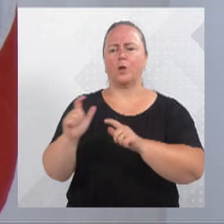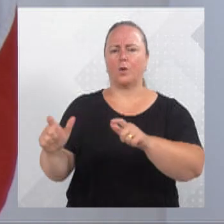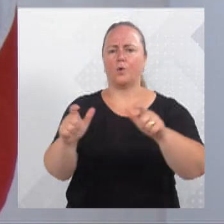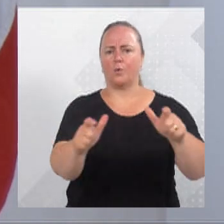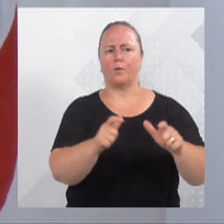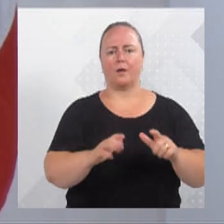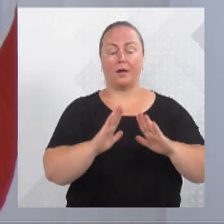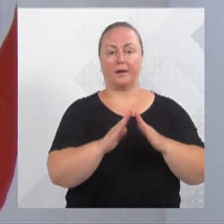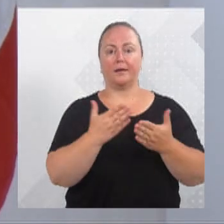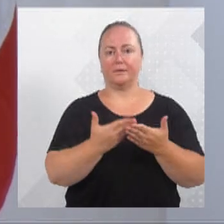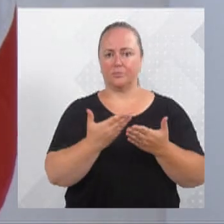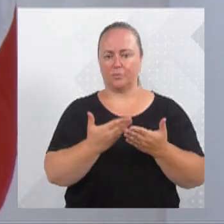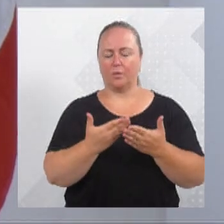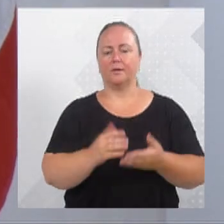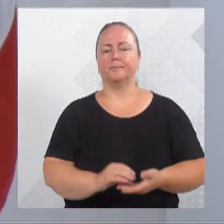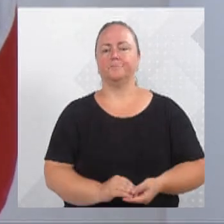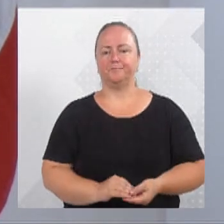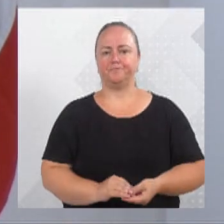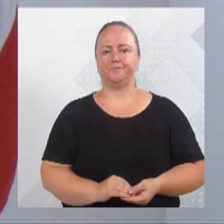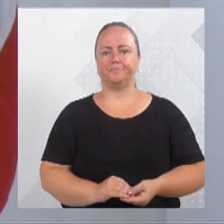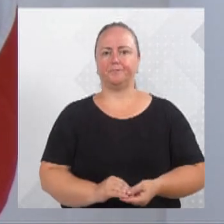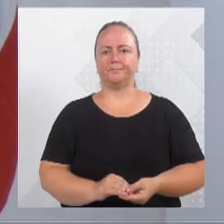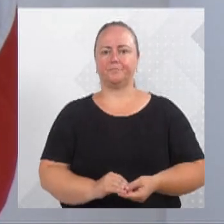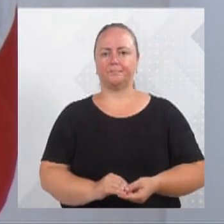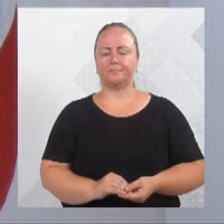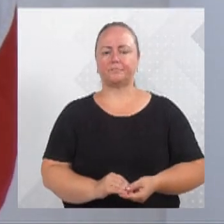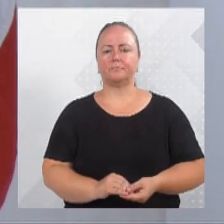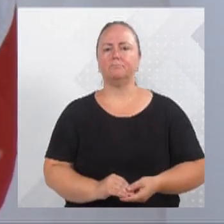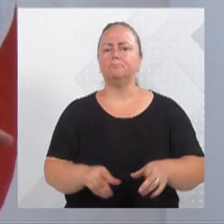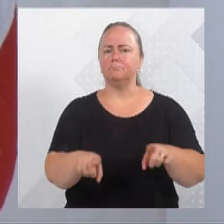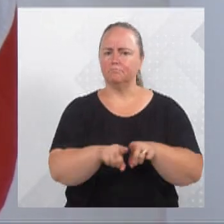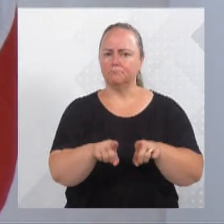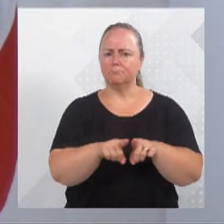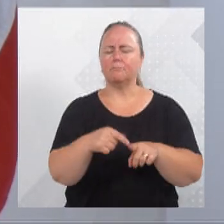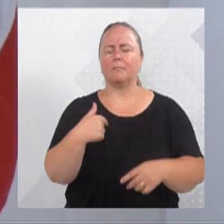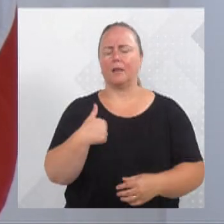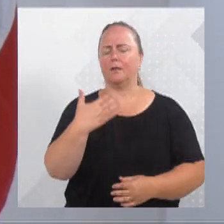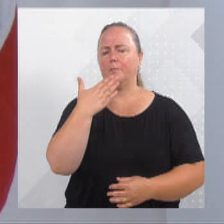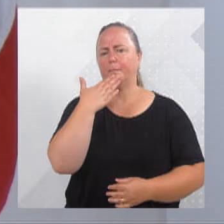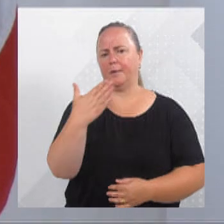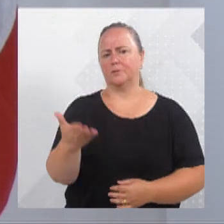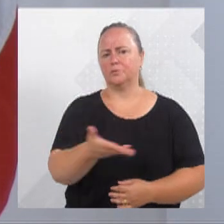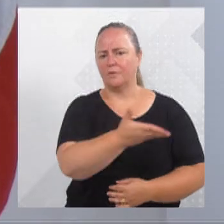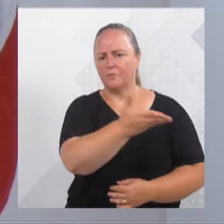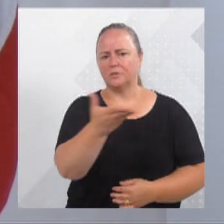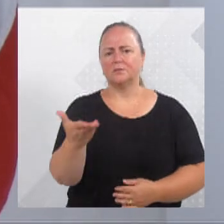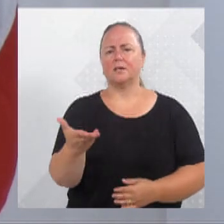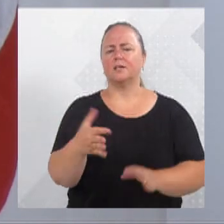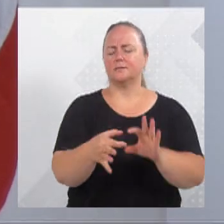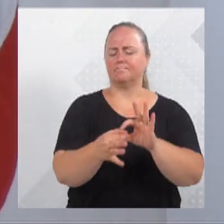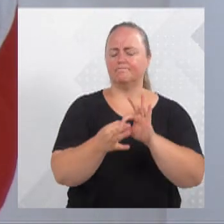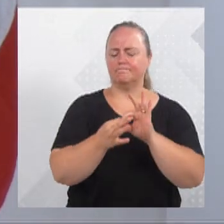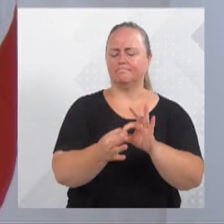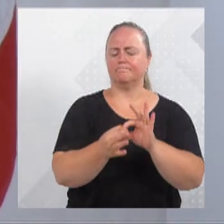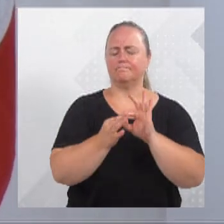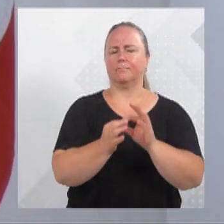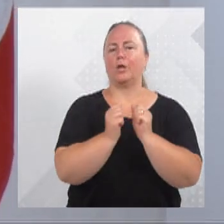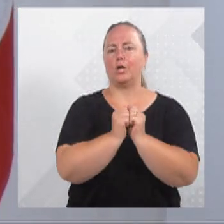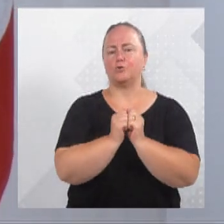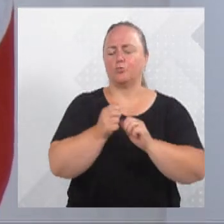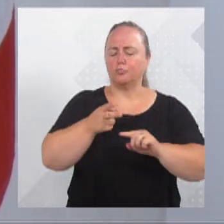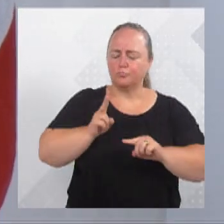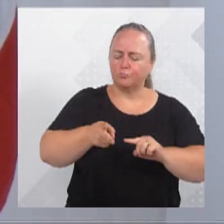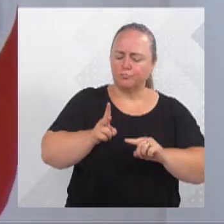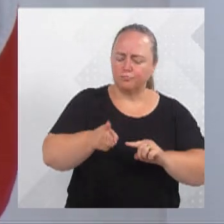cada unidade escolar. E peço o carinho e a parceria de vocês para que a gente possa continuar nesse mesmo ritmo,